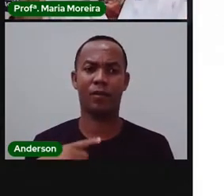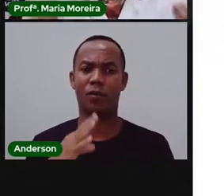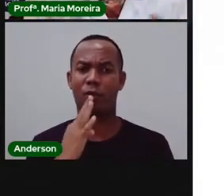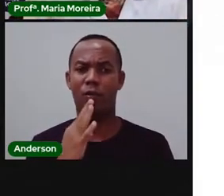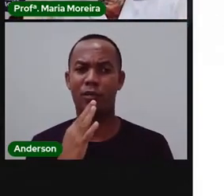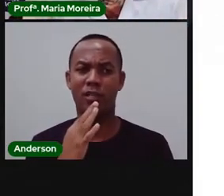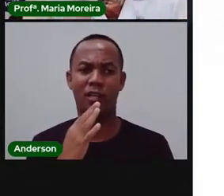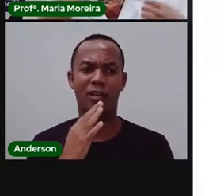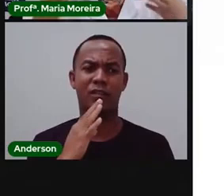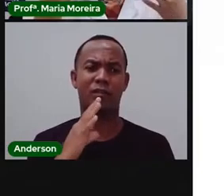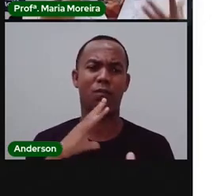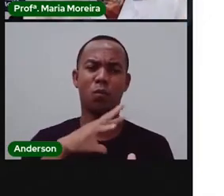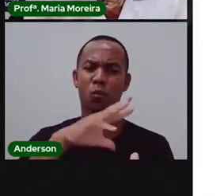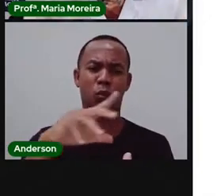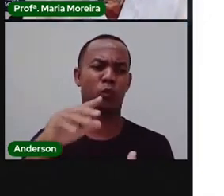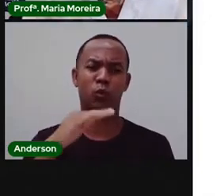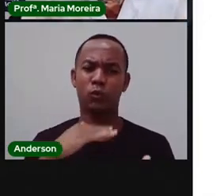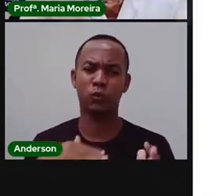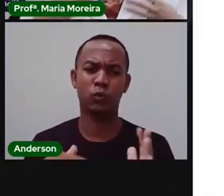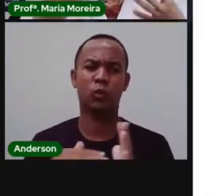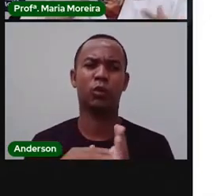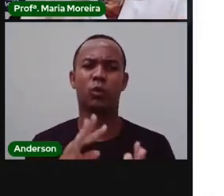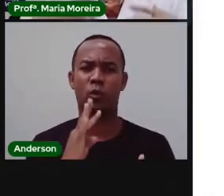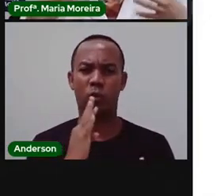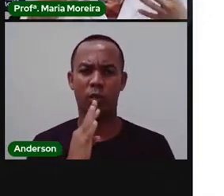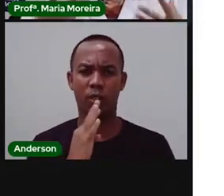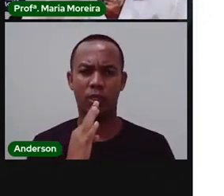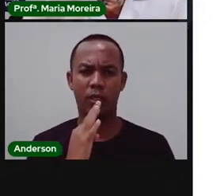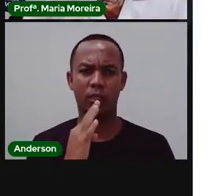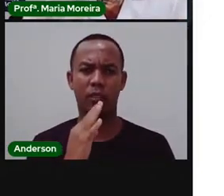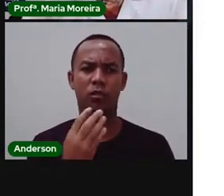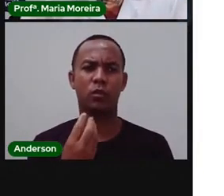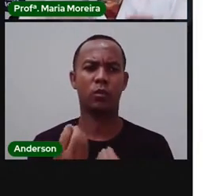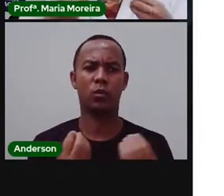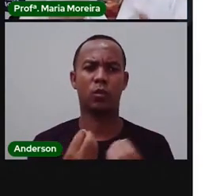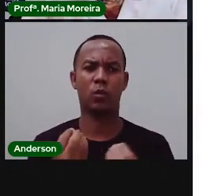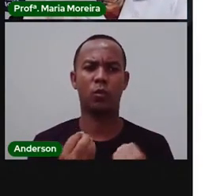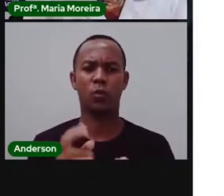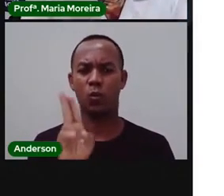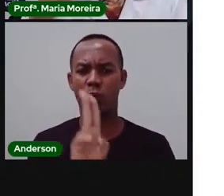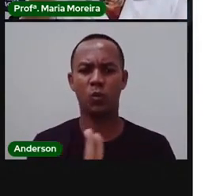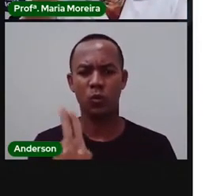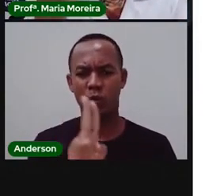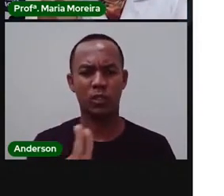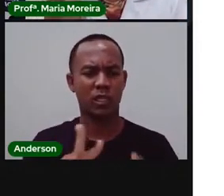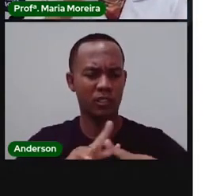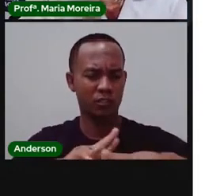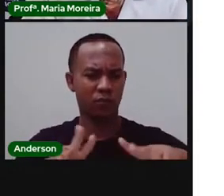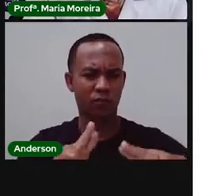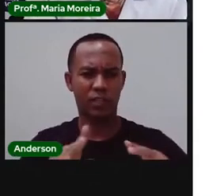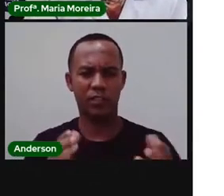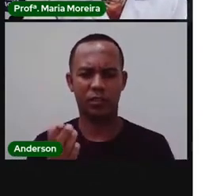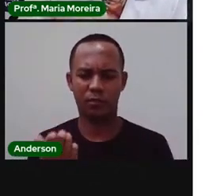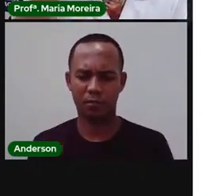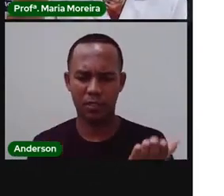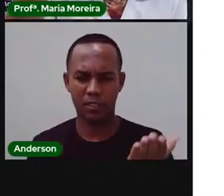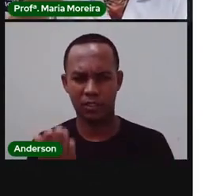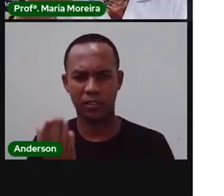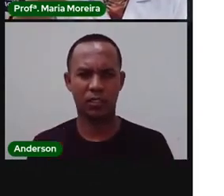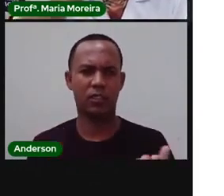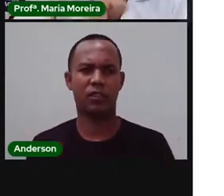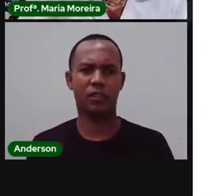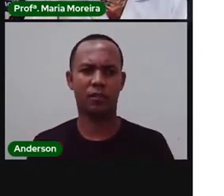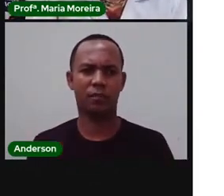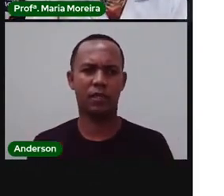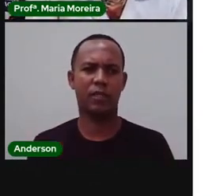mundialmente, ou seja, no mundo inteiro. E que ela é utilizada para medir o quê? Várias coisas. O quilo do feijão, o